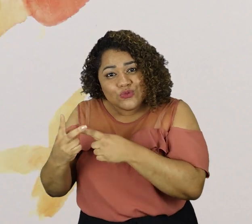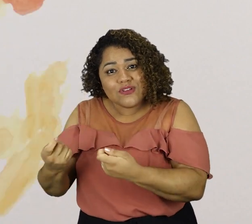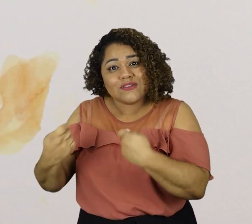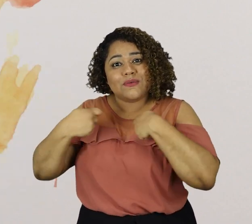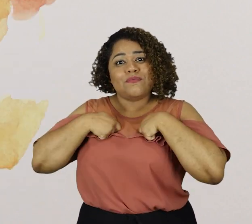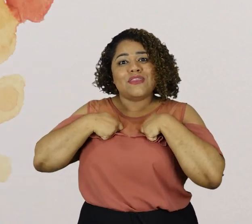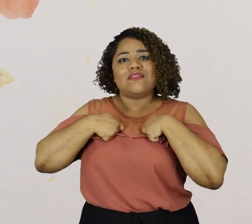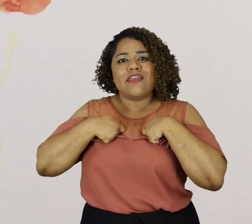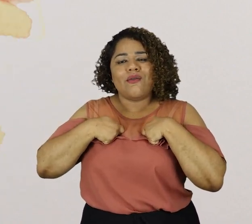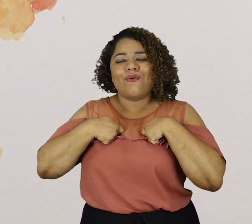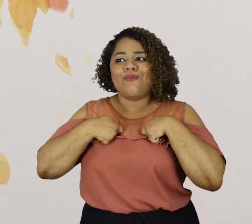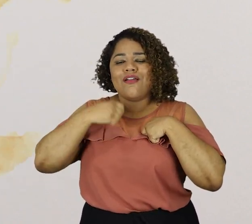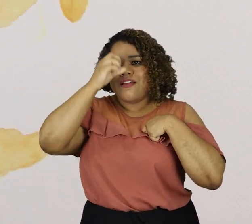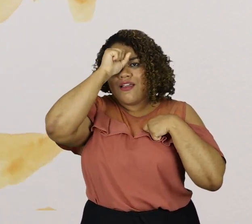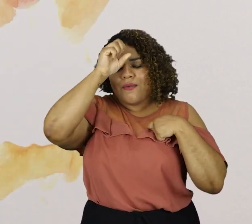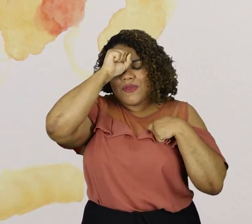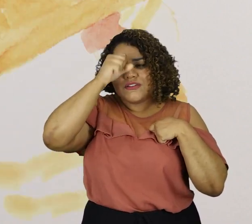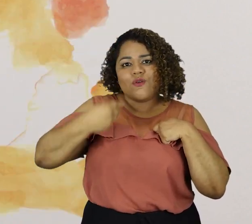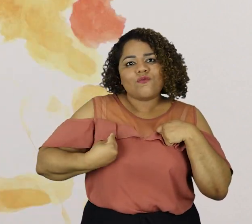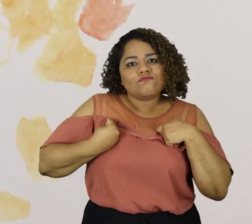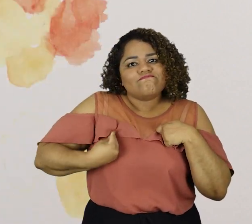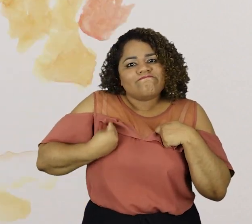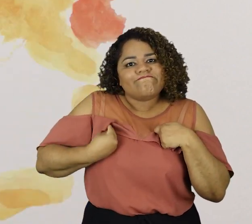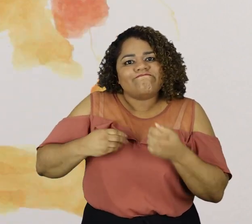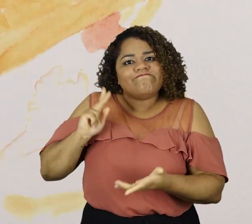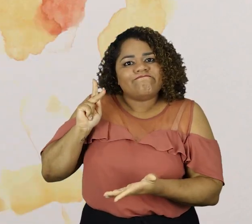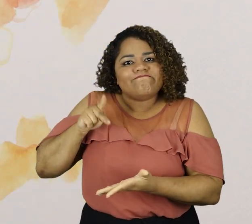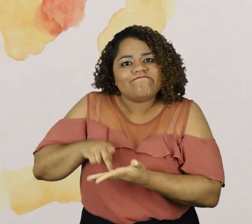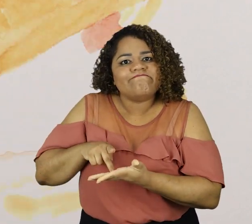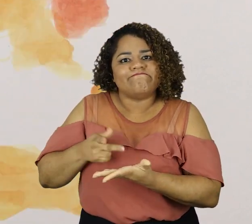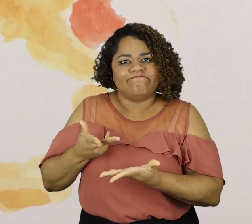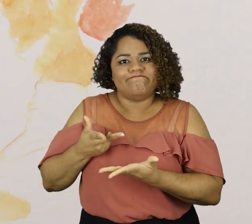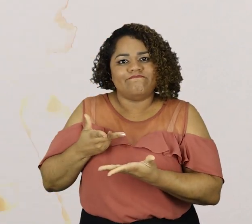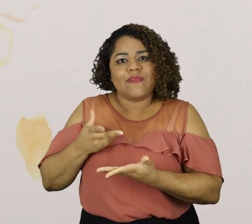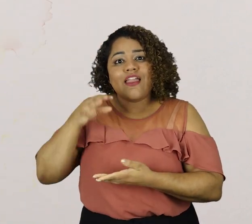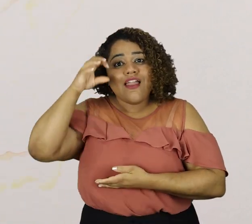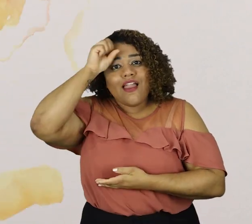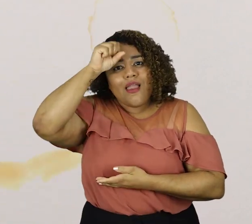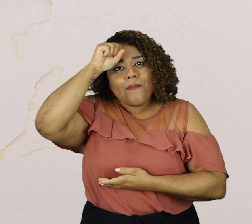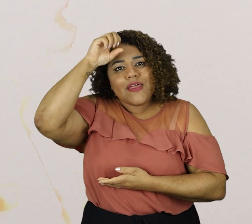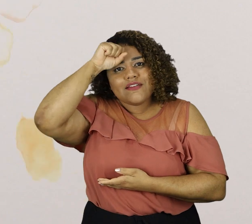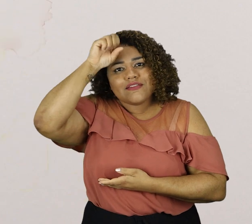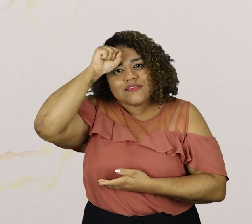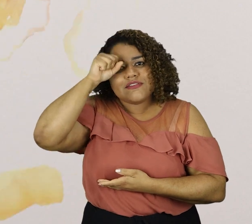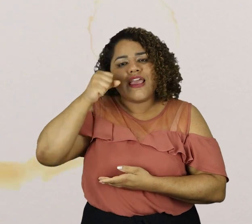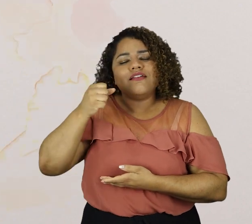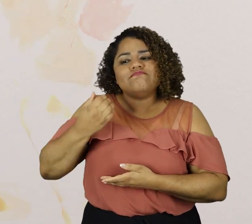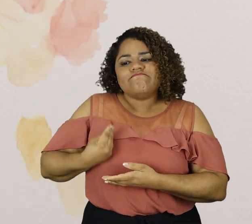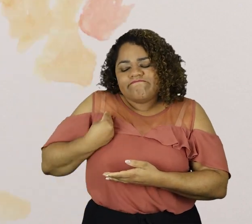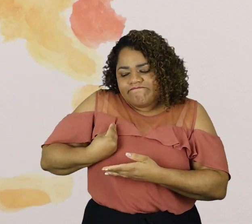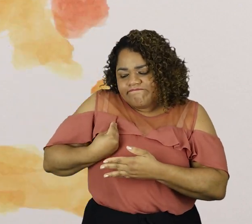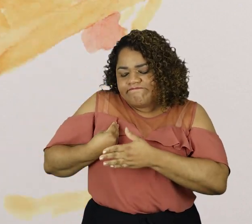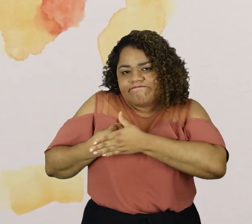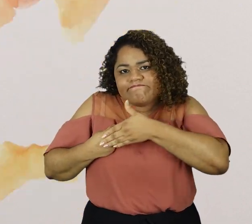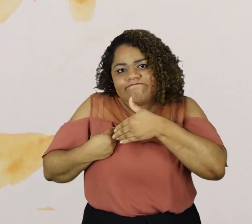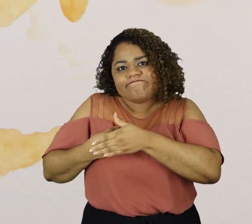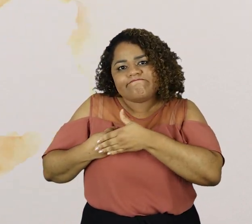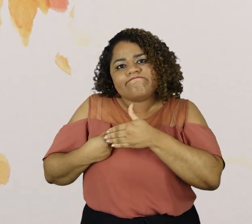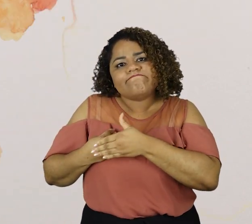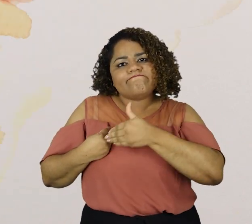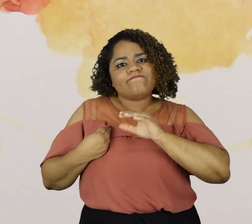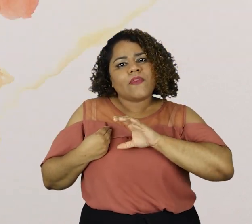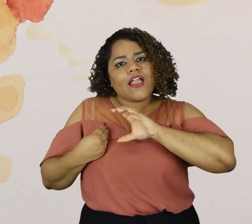aprendi a viver a vida e foi com ela que eu aprendi a amar a minha vida